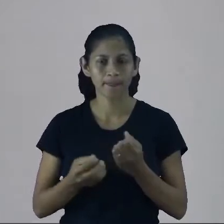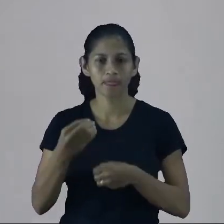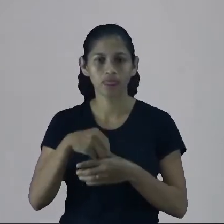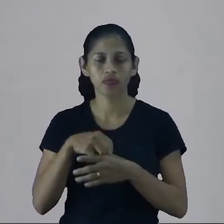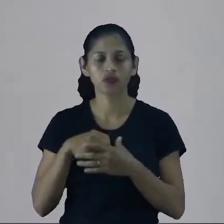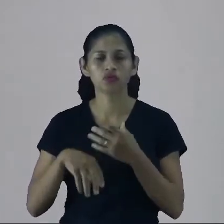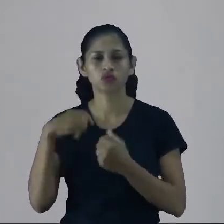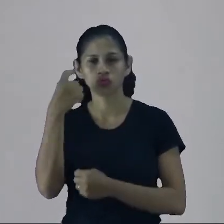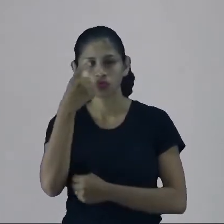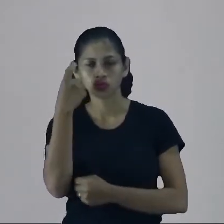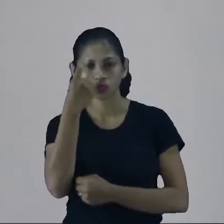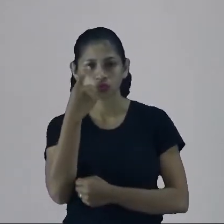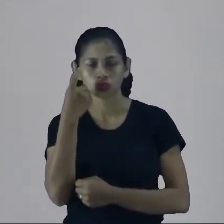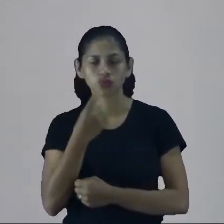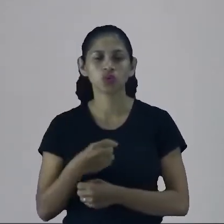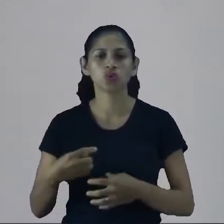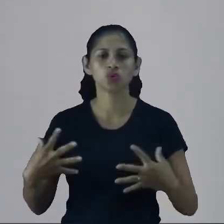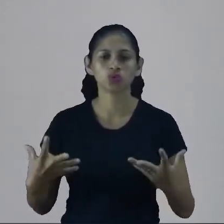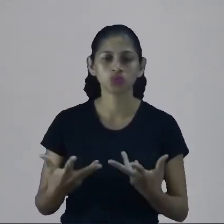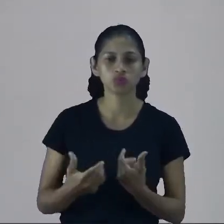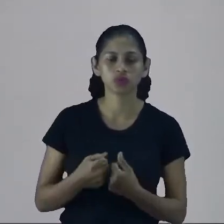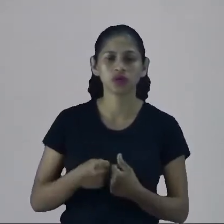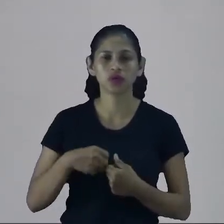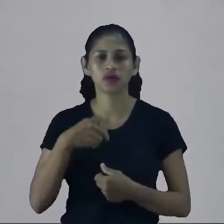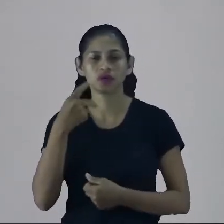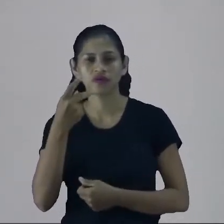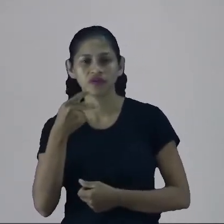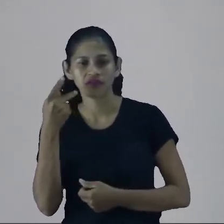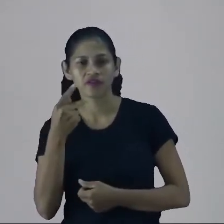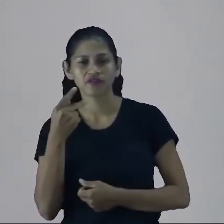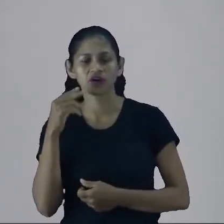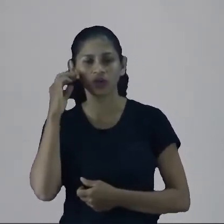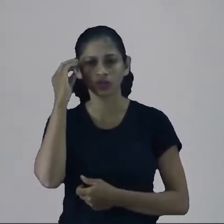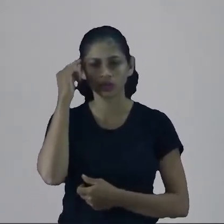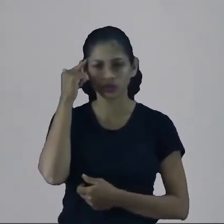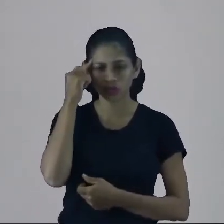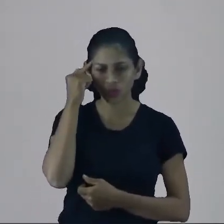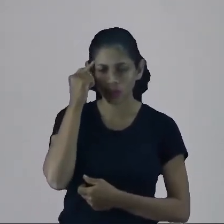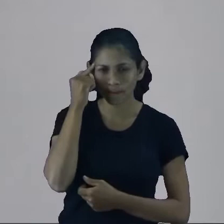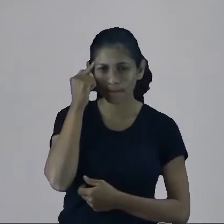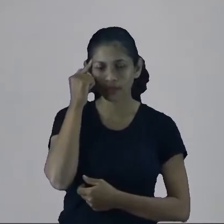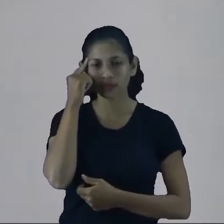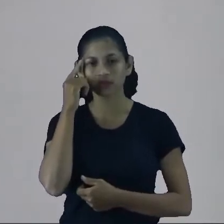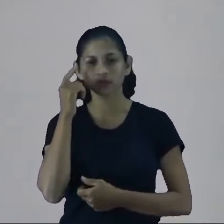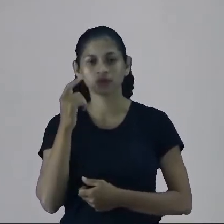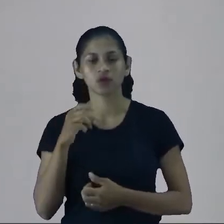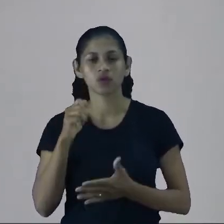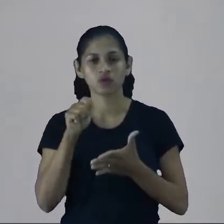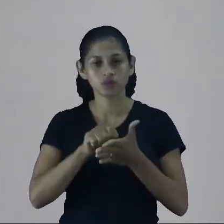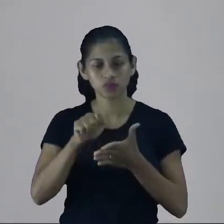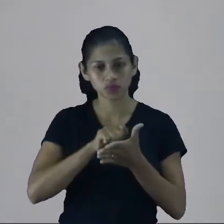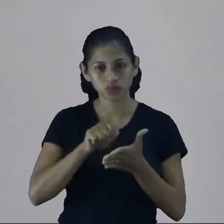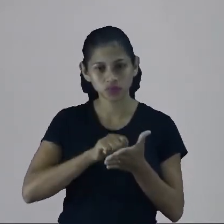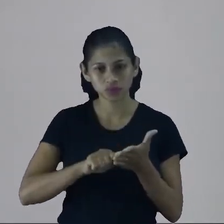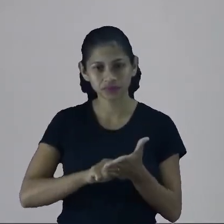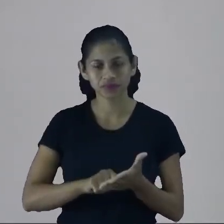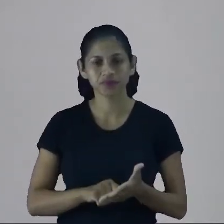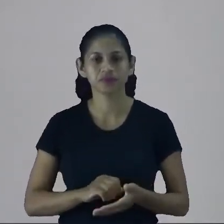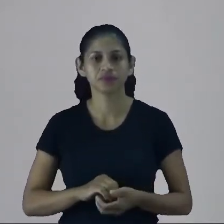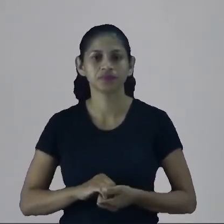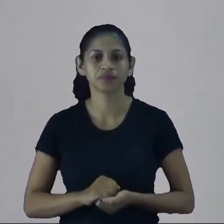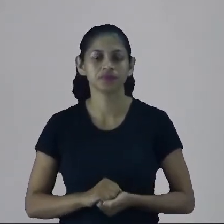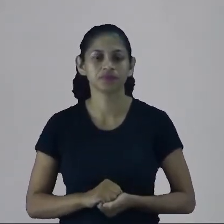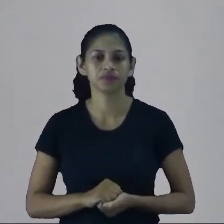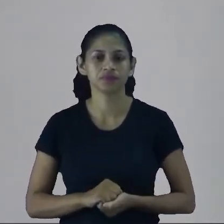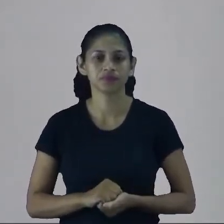competência da fala, da escuta, da compreensão de textos e da produção de textos. E hoje vamos focar um pouco na parte